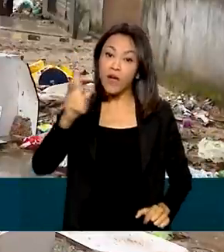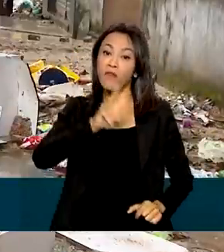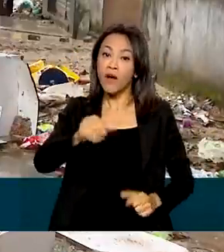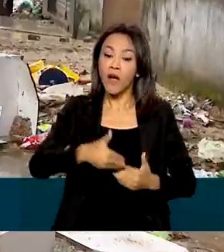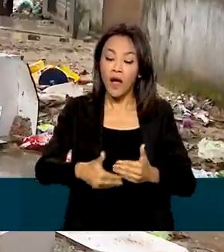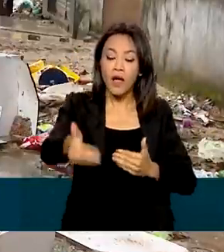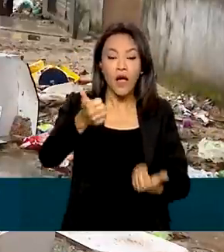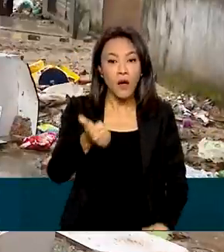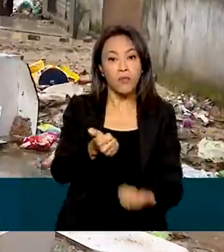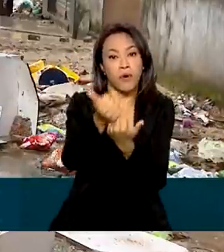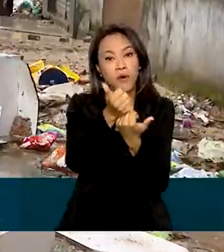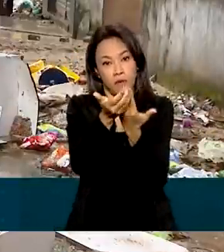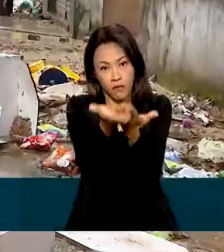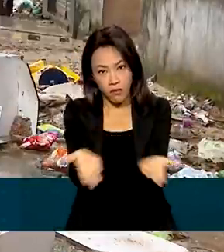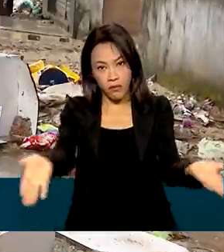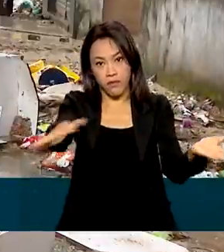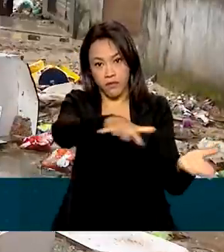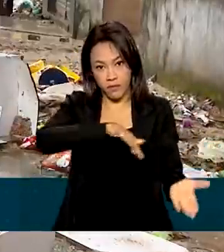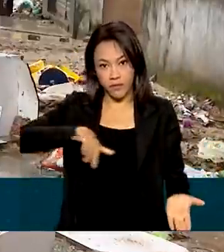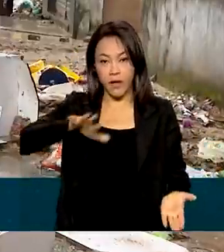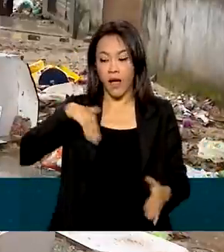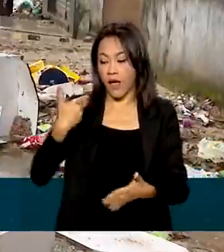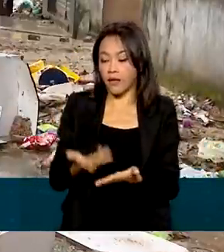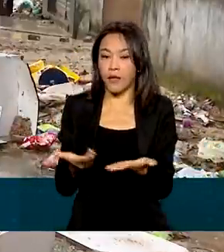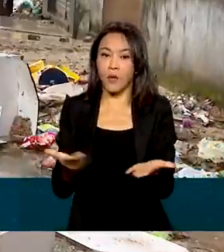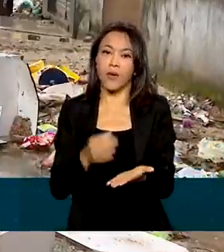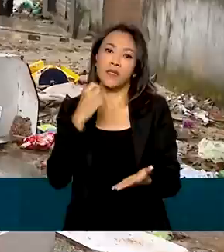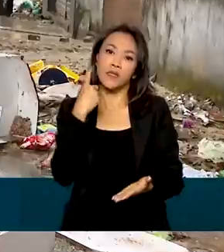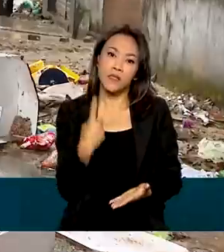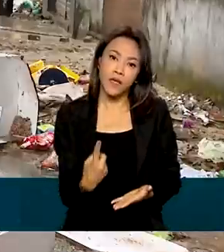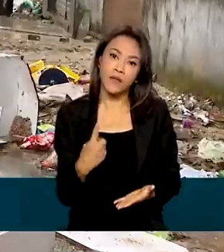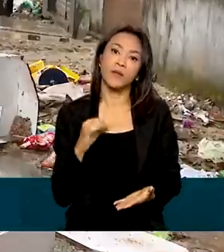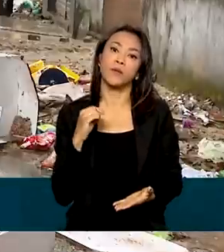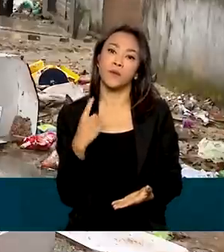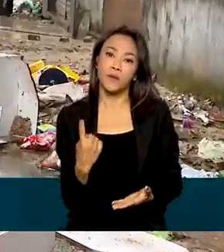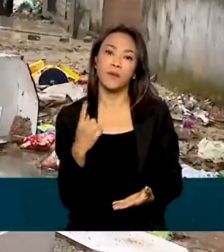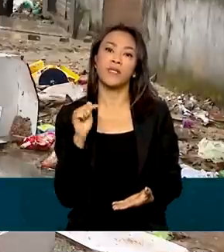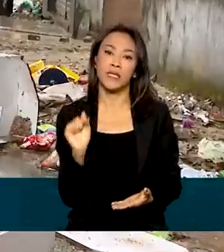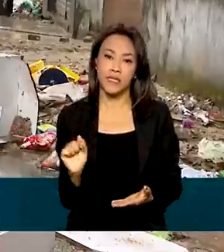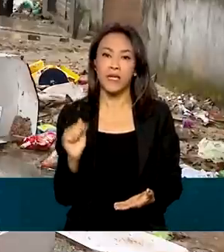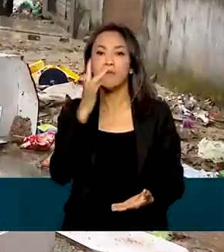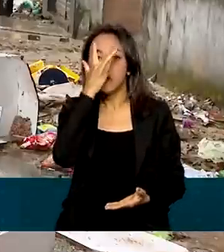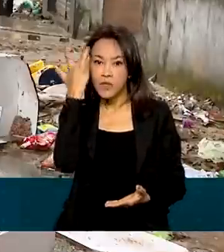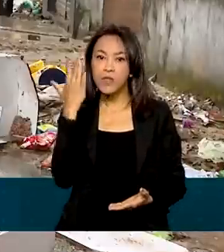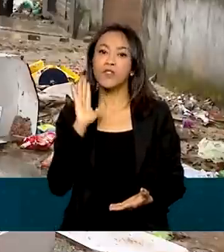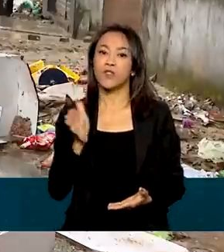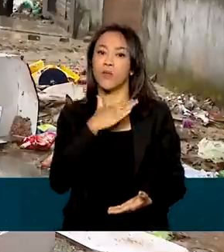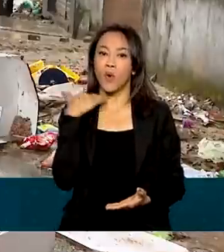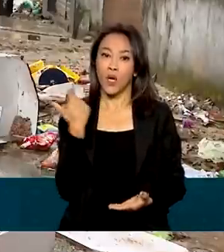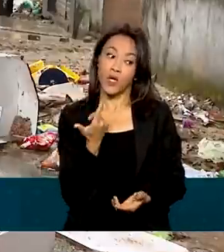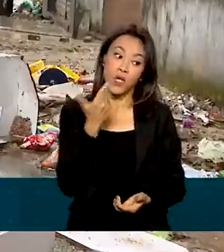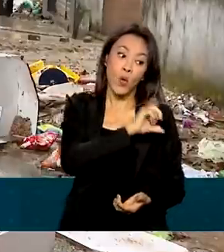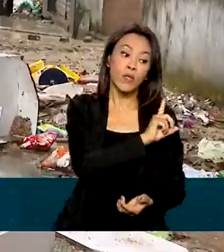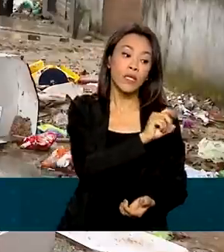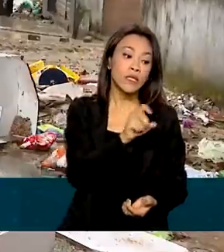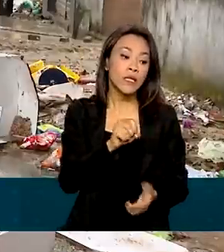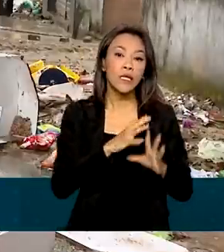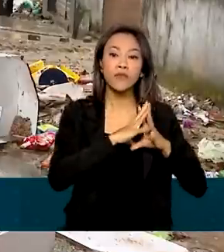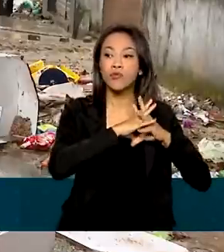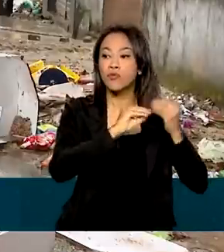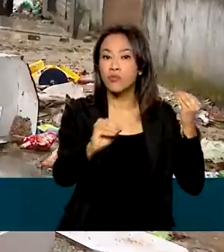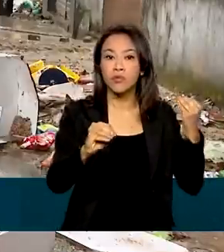região serrana do Rio de Janeiro. Até o momento, 117 pessoas morreram nessa tragédia e outras 100 permanecem